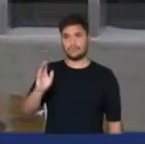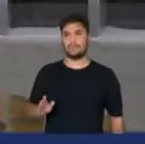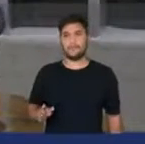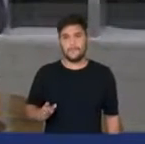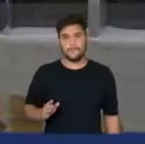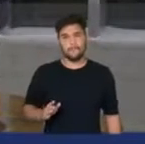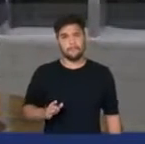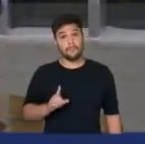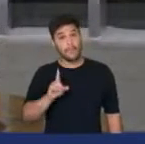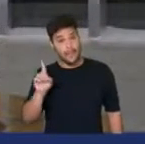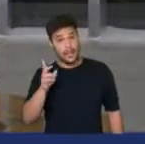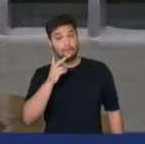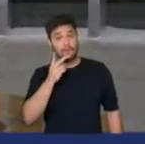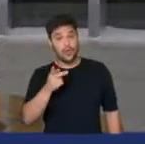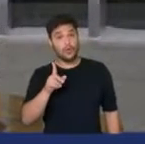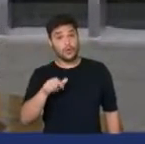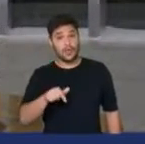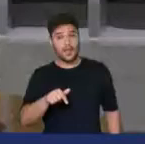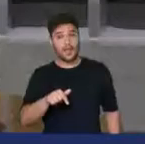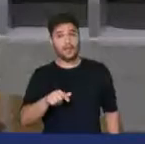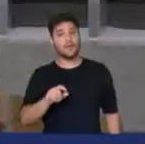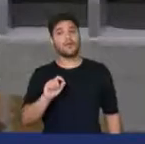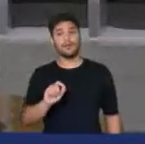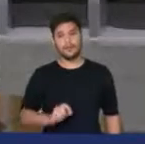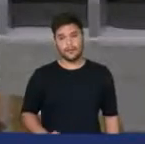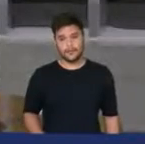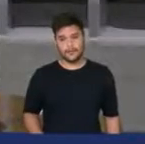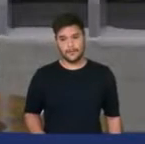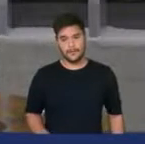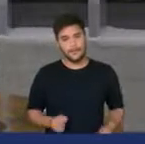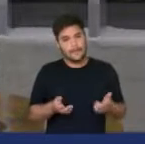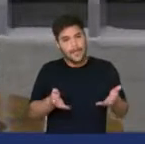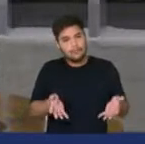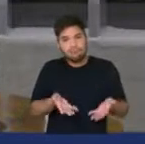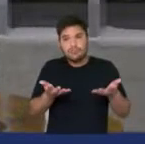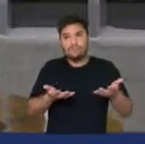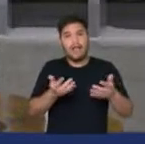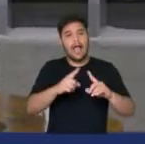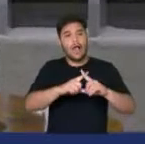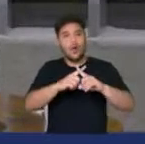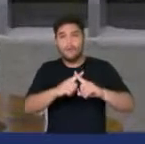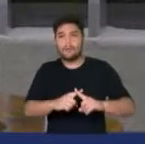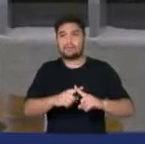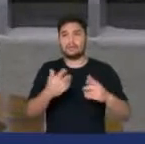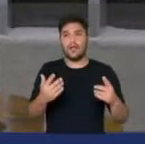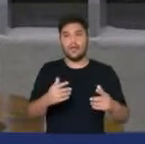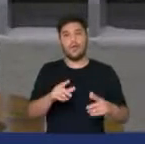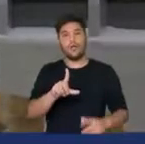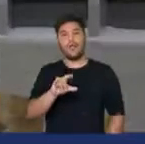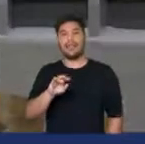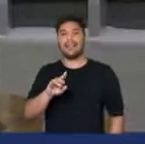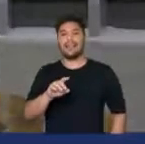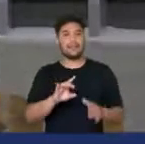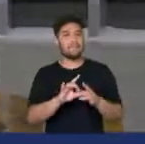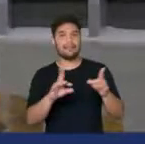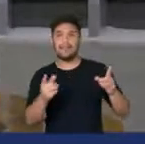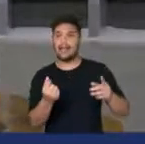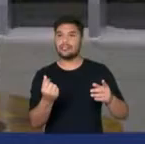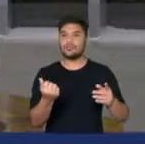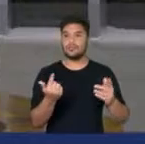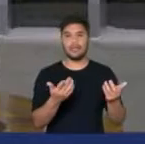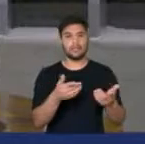mais, que é a favor do livre comércio, da liberdade de preços,